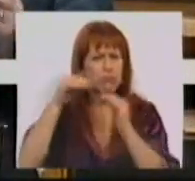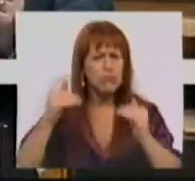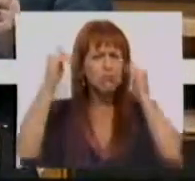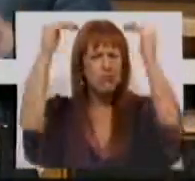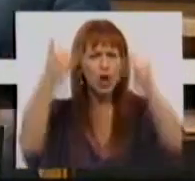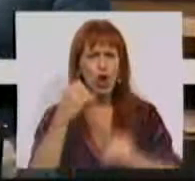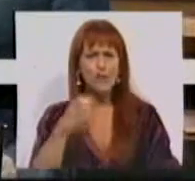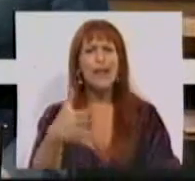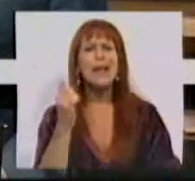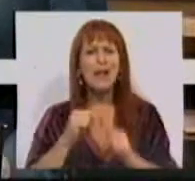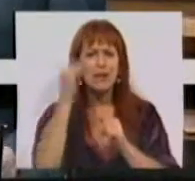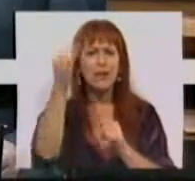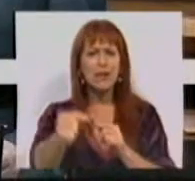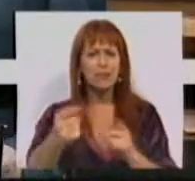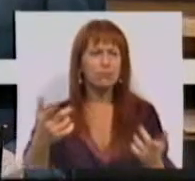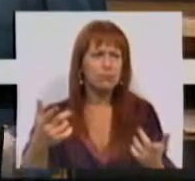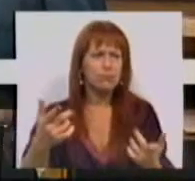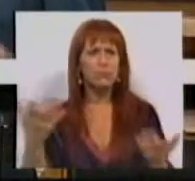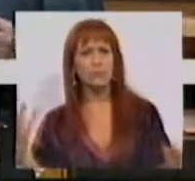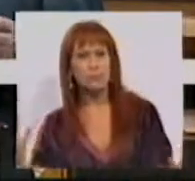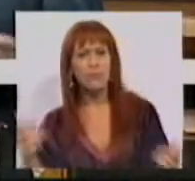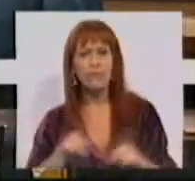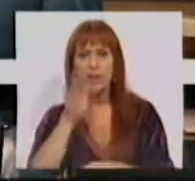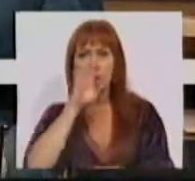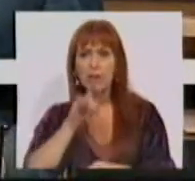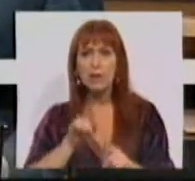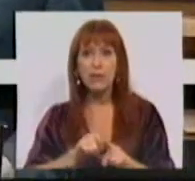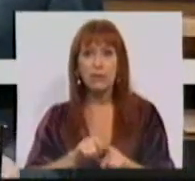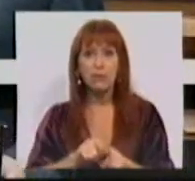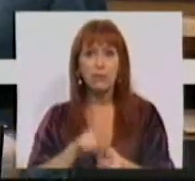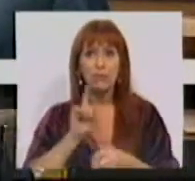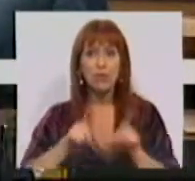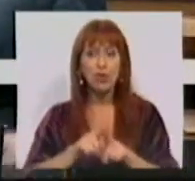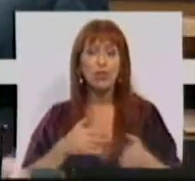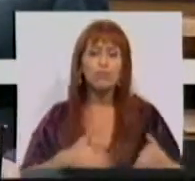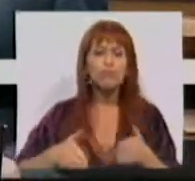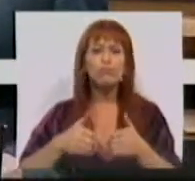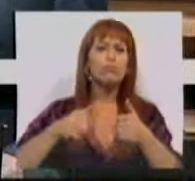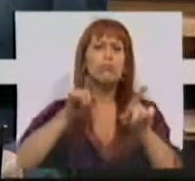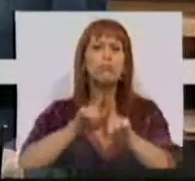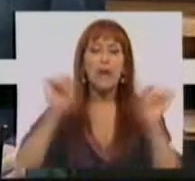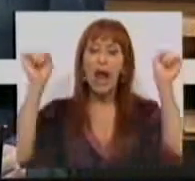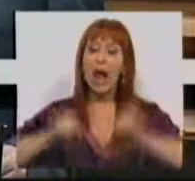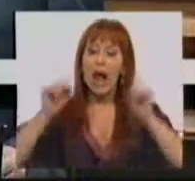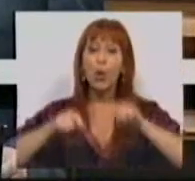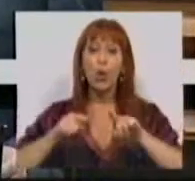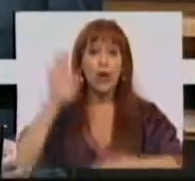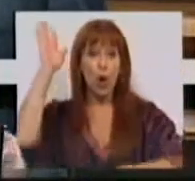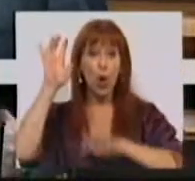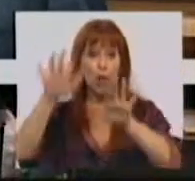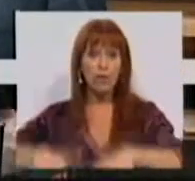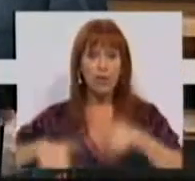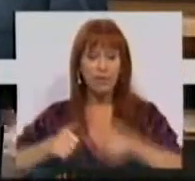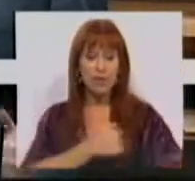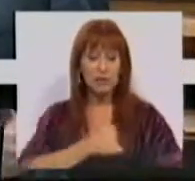em 2015. Ou seja, se aqui o que são o percurso acordado nesta conferência de